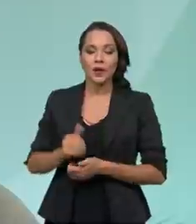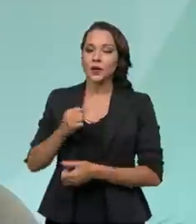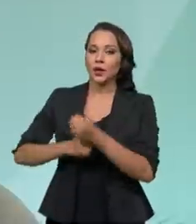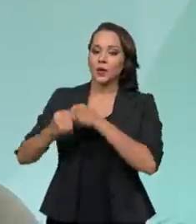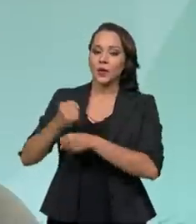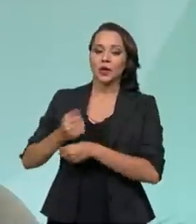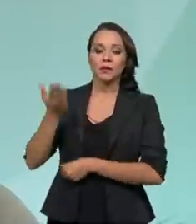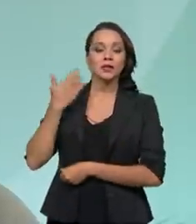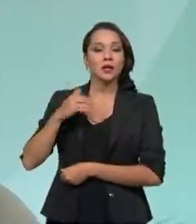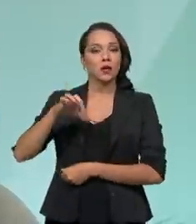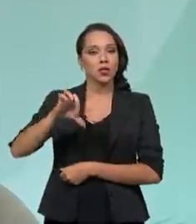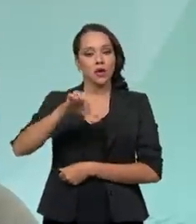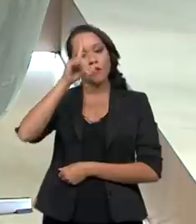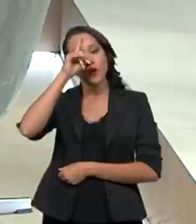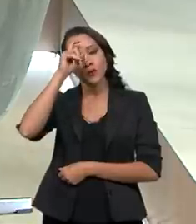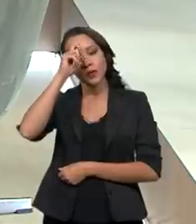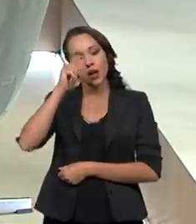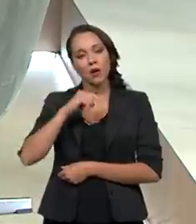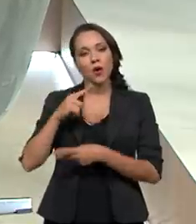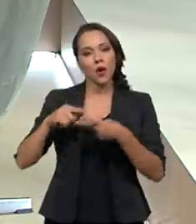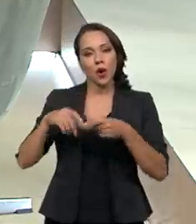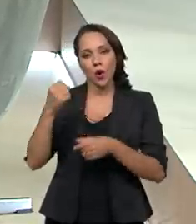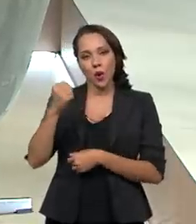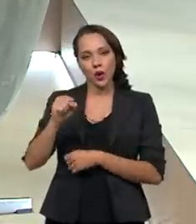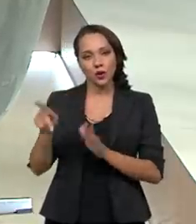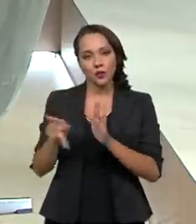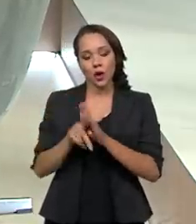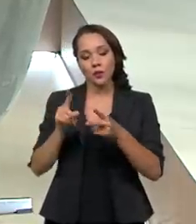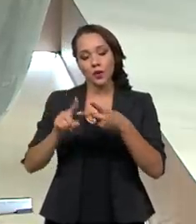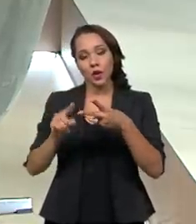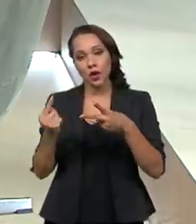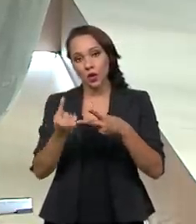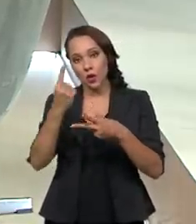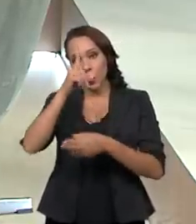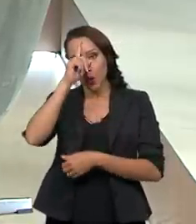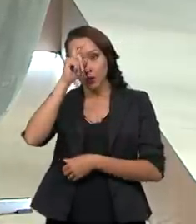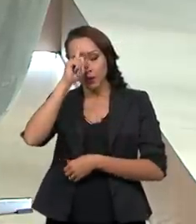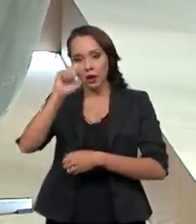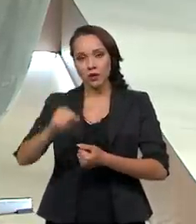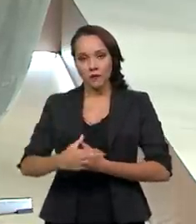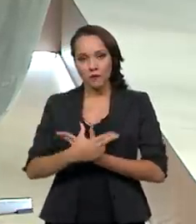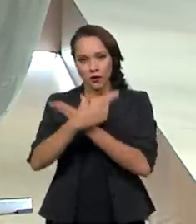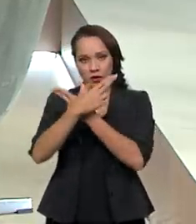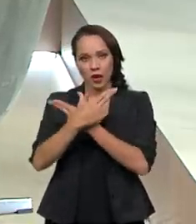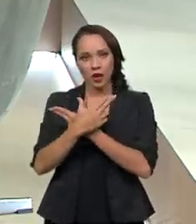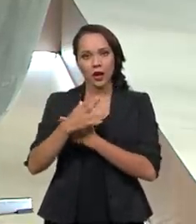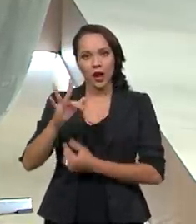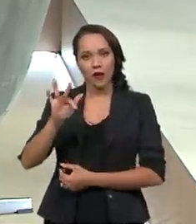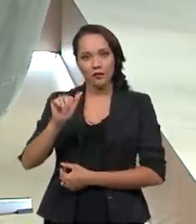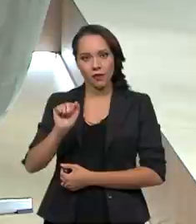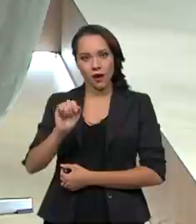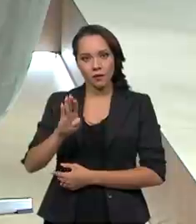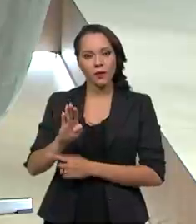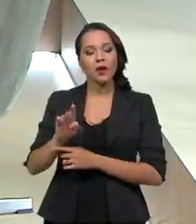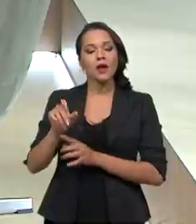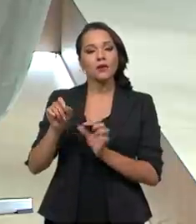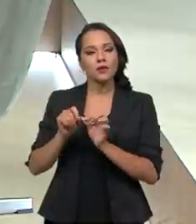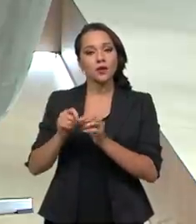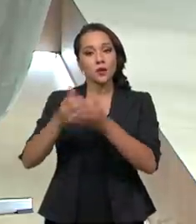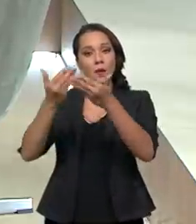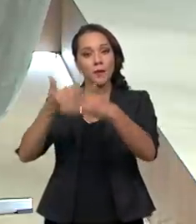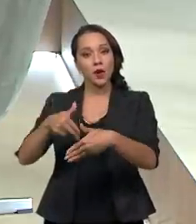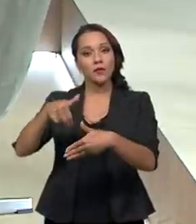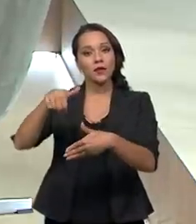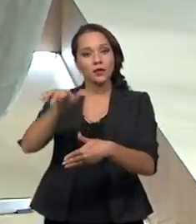passado, com nove hospitais, oito da rede e um hospital militar da Força Aérea Brasileira, nós, então, fizemos uma prova